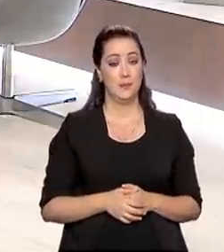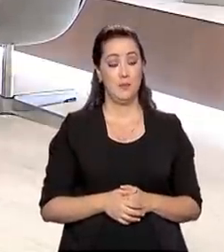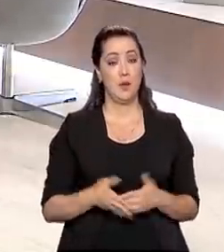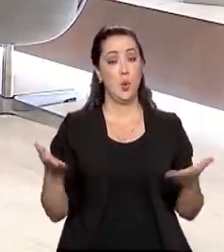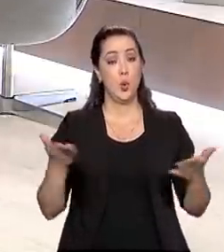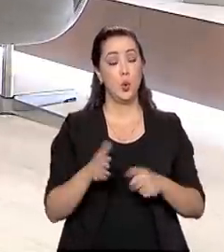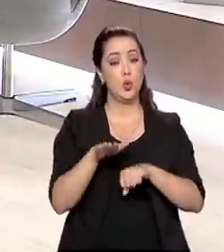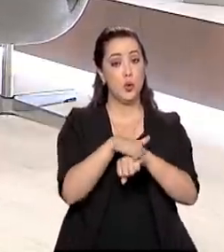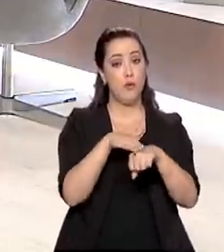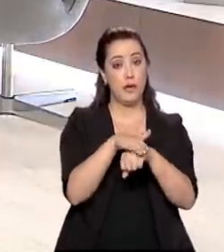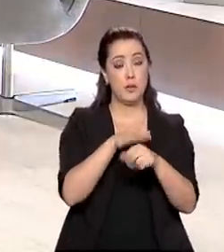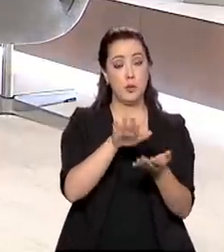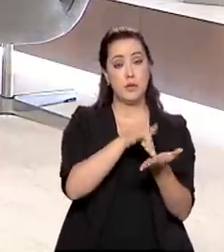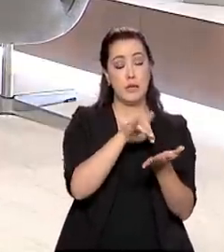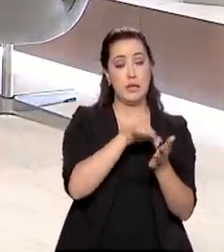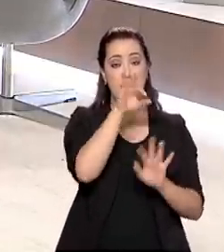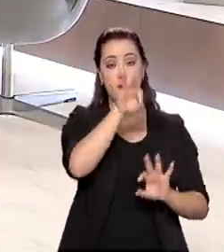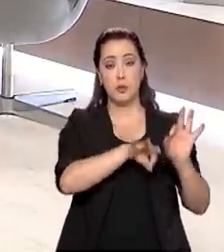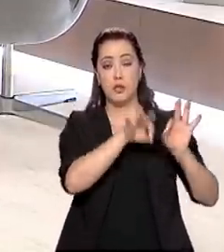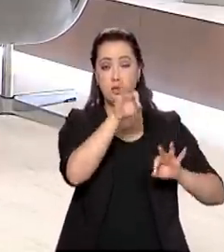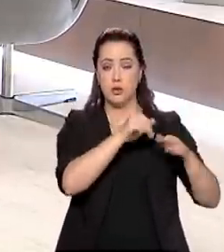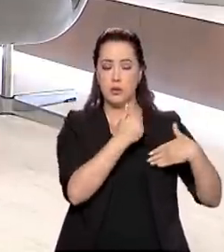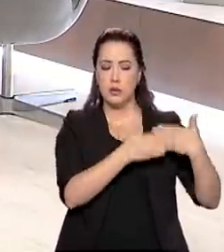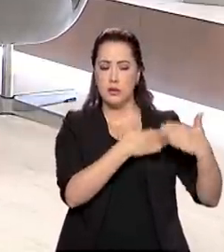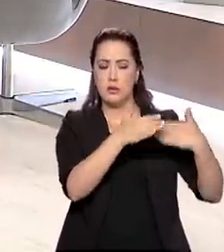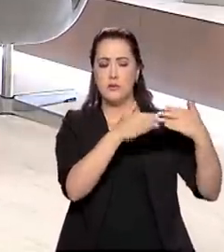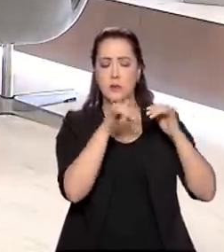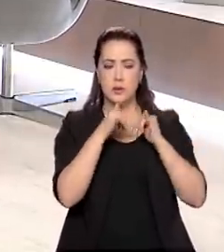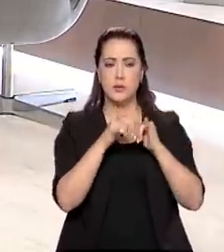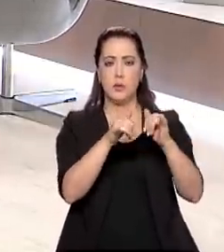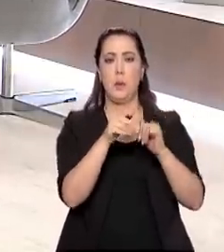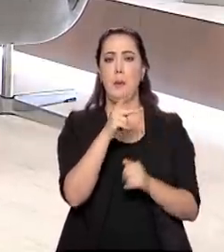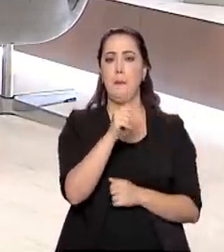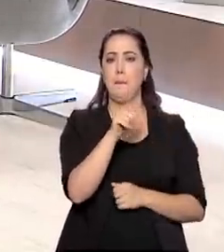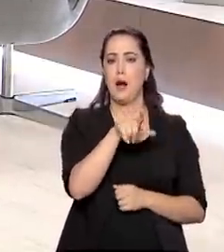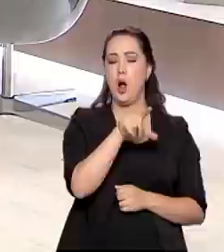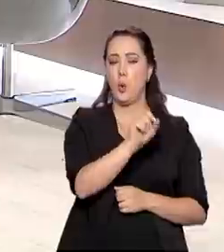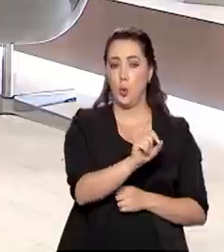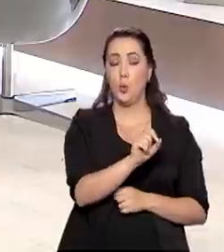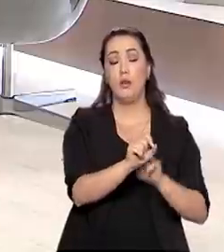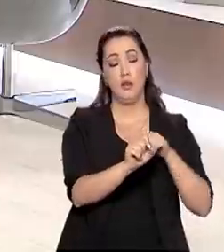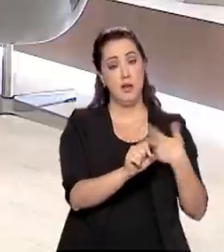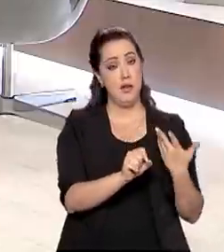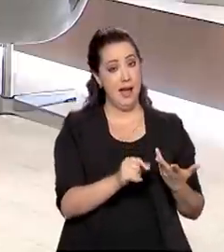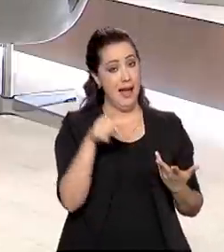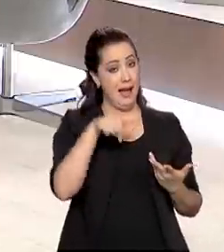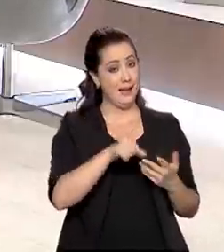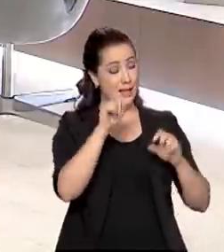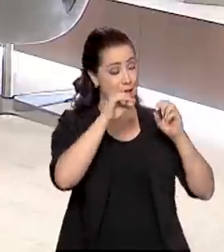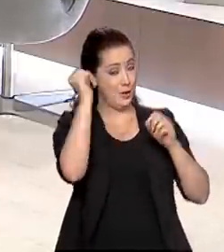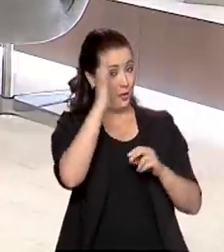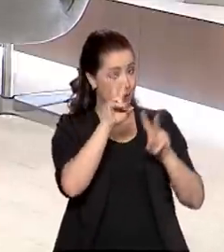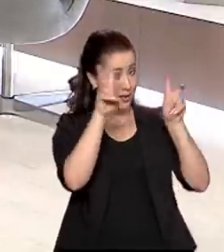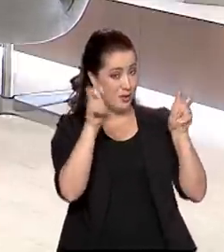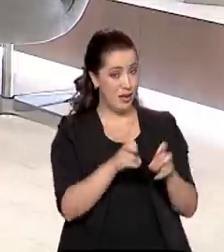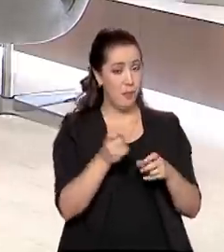Hoje eu converso com o secretário de Planejamento e Desenvolvimento Energético, Paulo César Domingues, aqui no Brasil em Pauta. Voltamos em